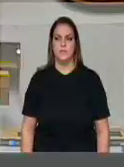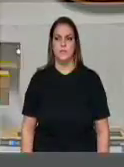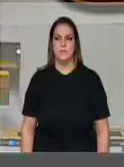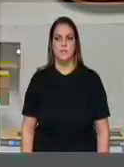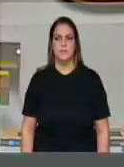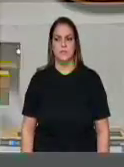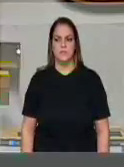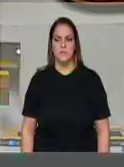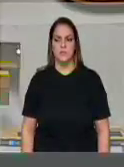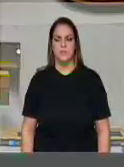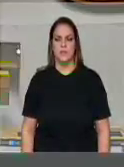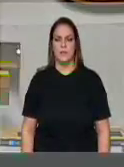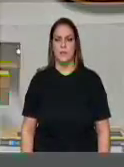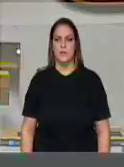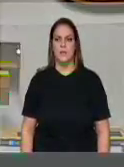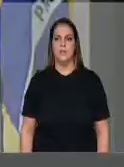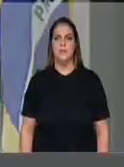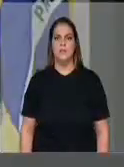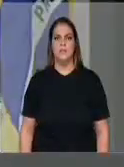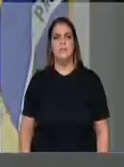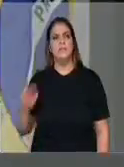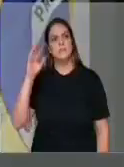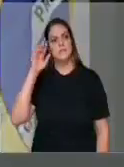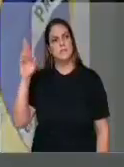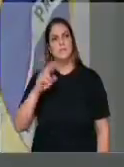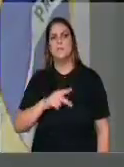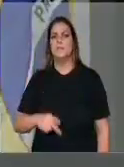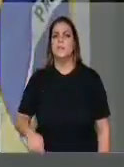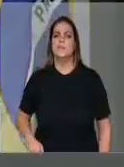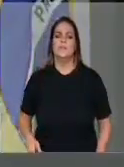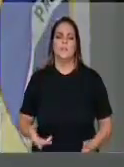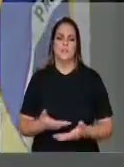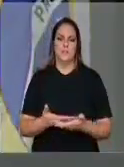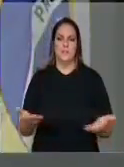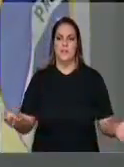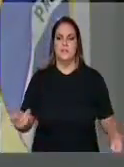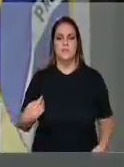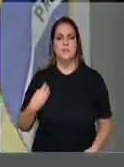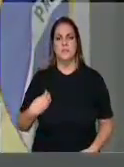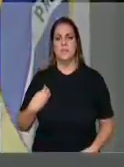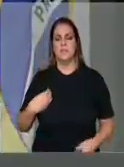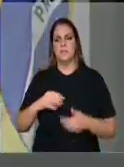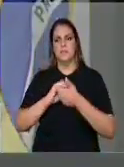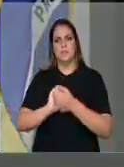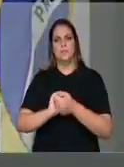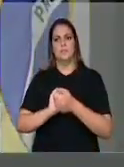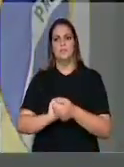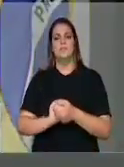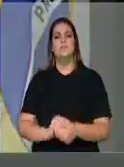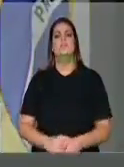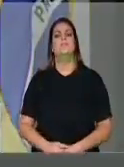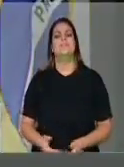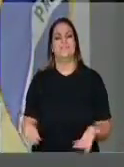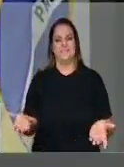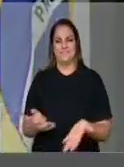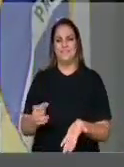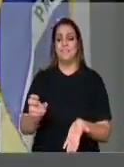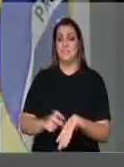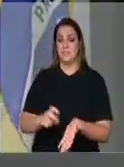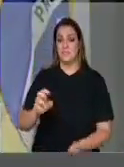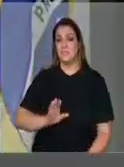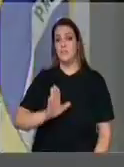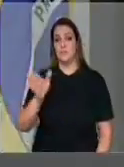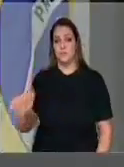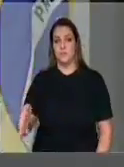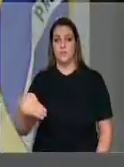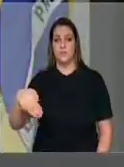Senhor Presidente, senhores parlamentares, hoje pela manhã estive em uma audiência no Ministério